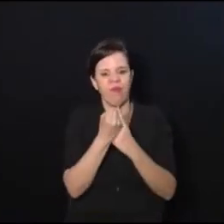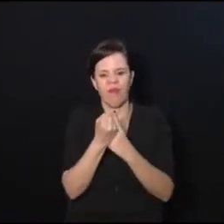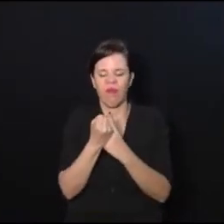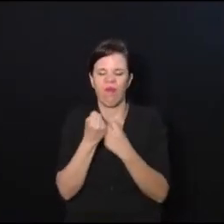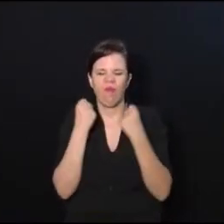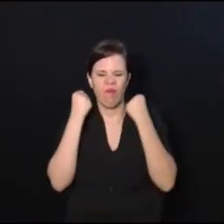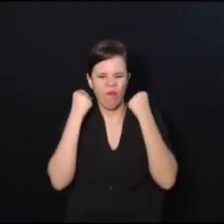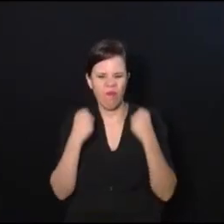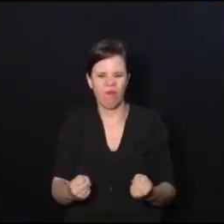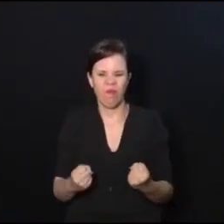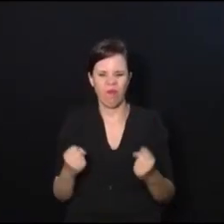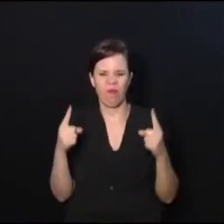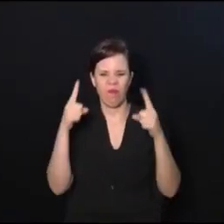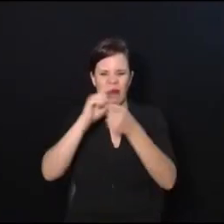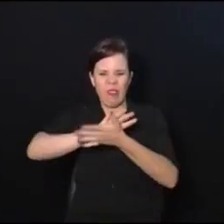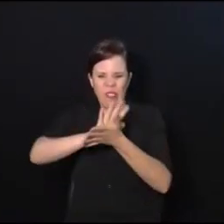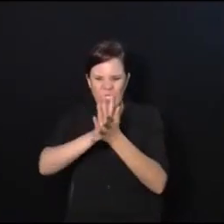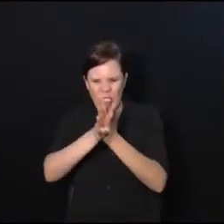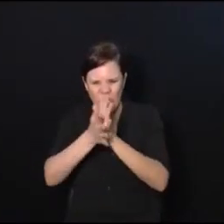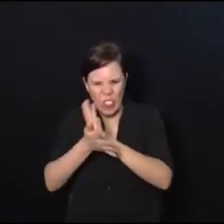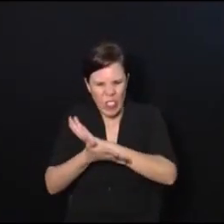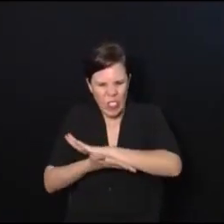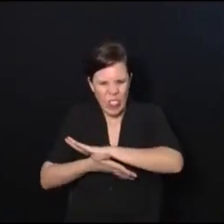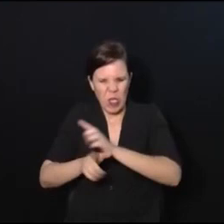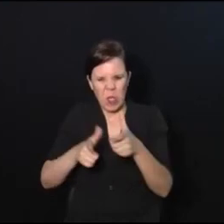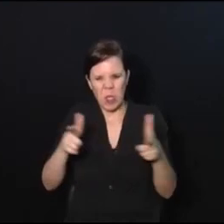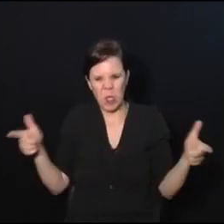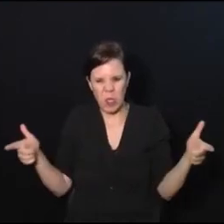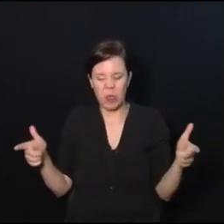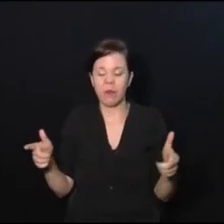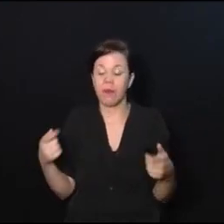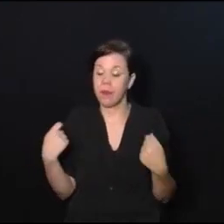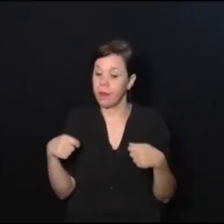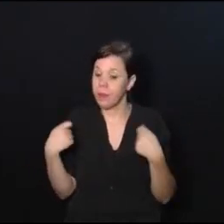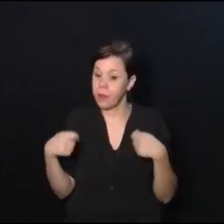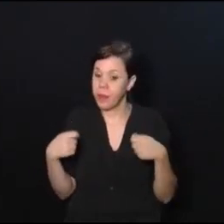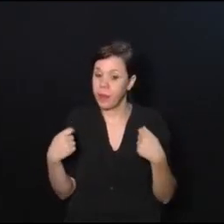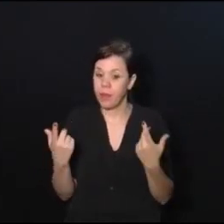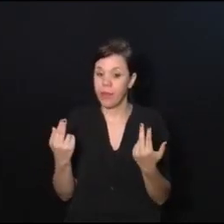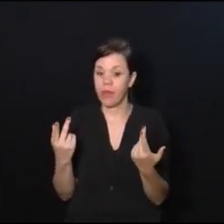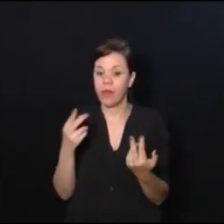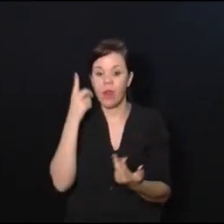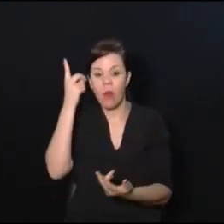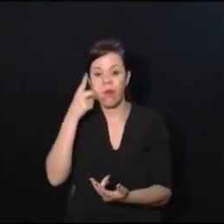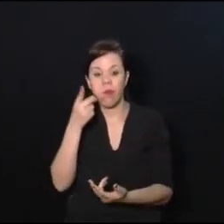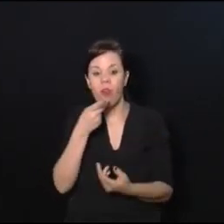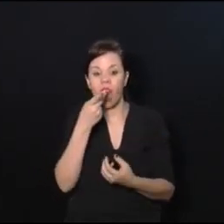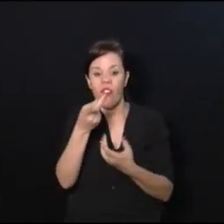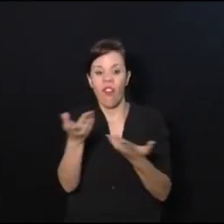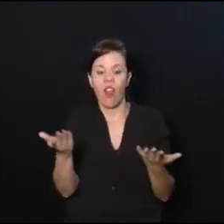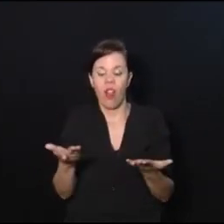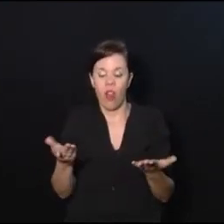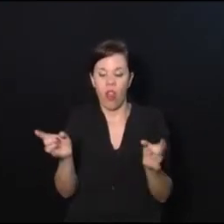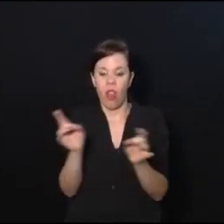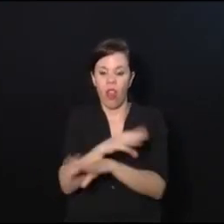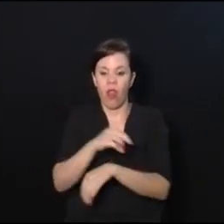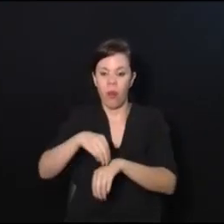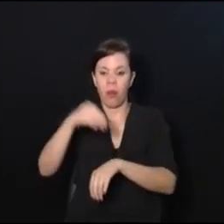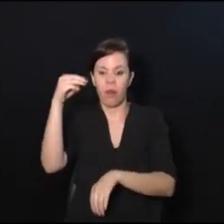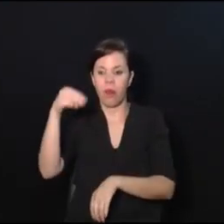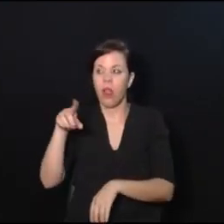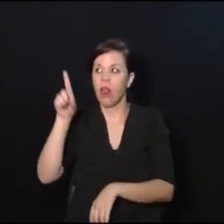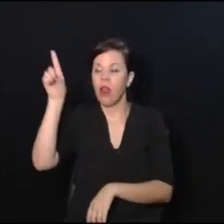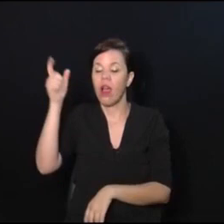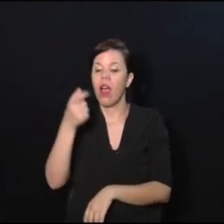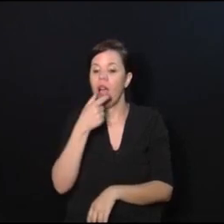pesado, a discriminação é muito forte. Então a gente precisa, como o Felipe chegou e falou ali, acabou de fazer um mestrado na Universidade de